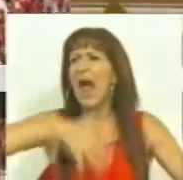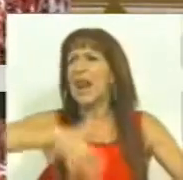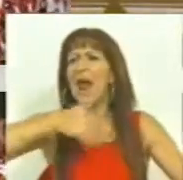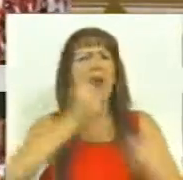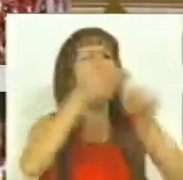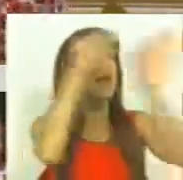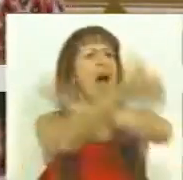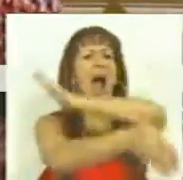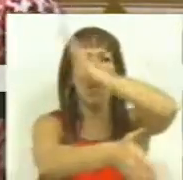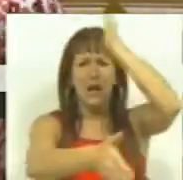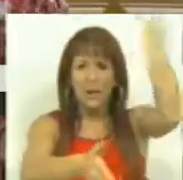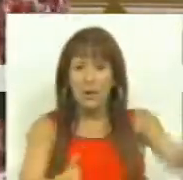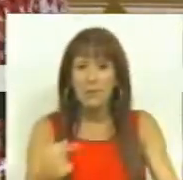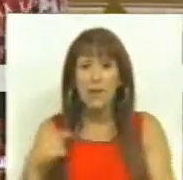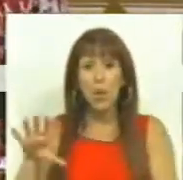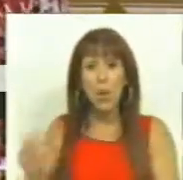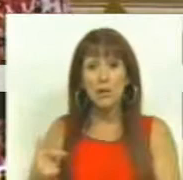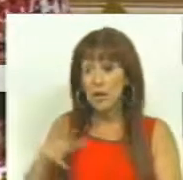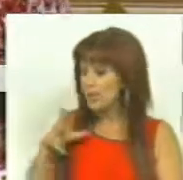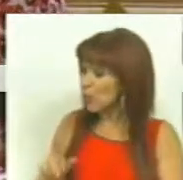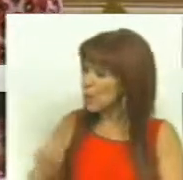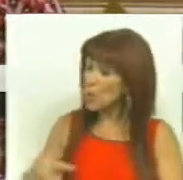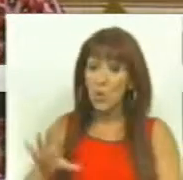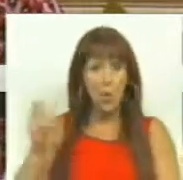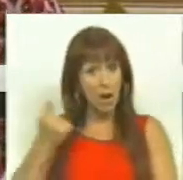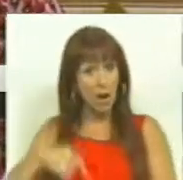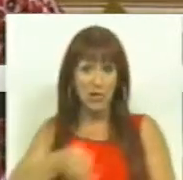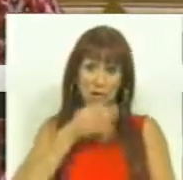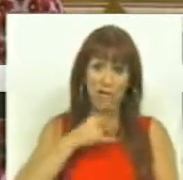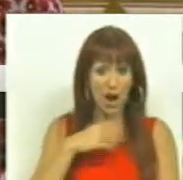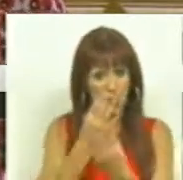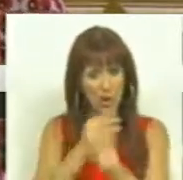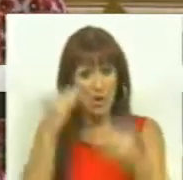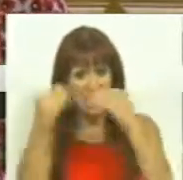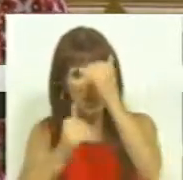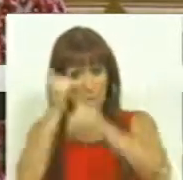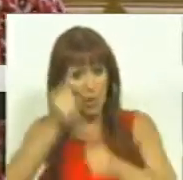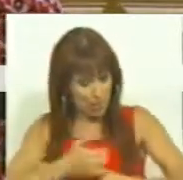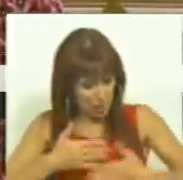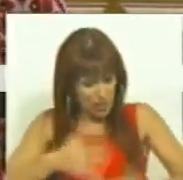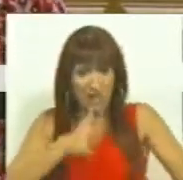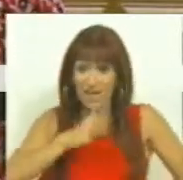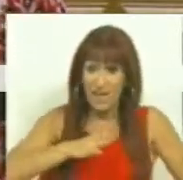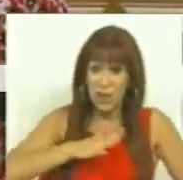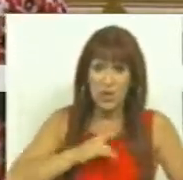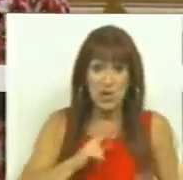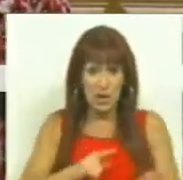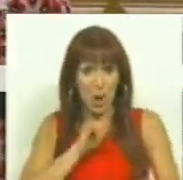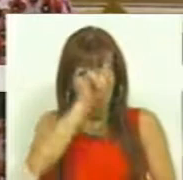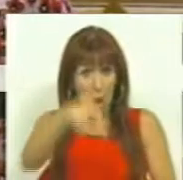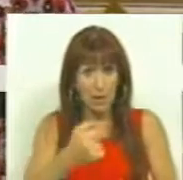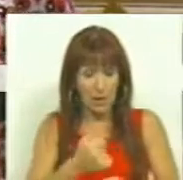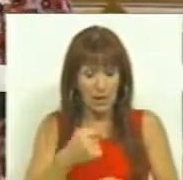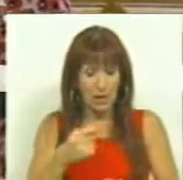empregabilidade, mas o que acontece hoje no nosso país é que quando nós falamos com os estudantes do ensino profissional nos dizem que vão para o ensino